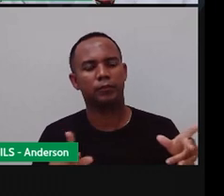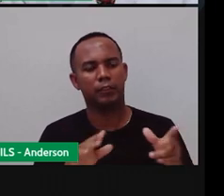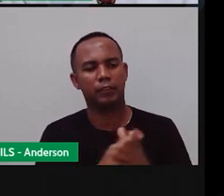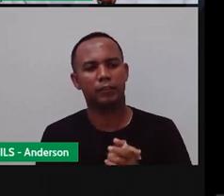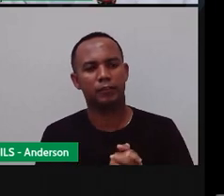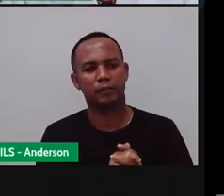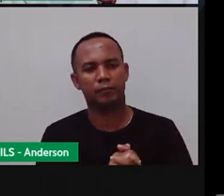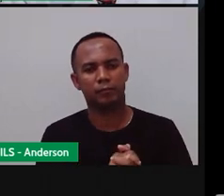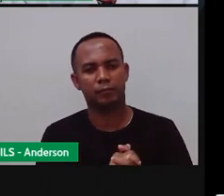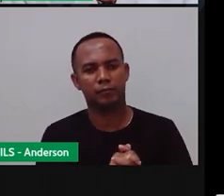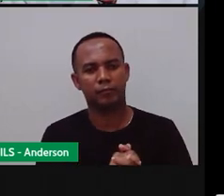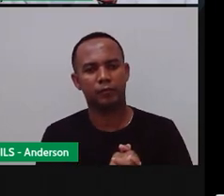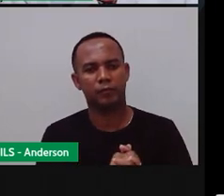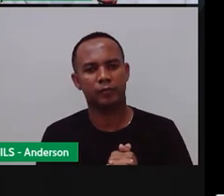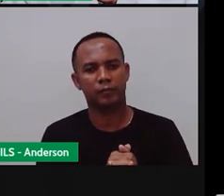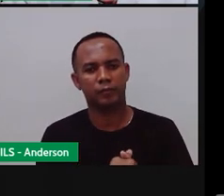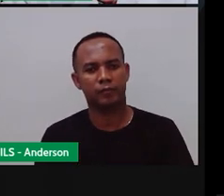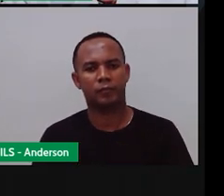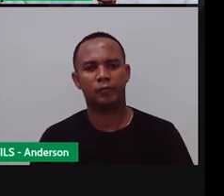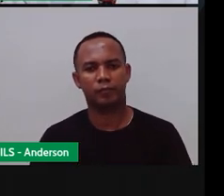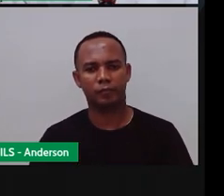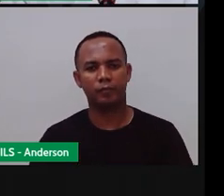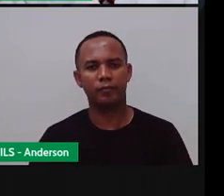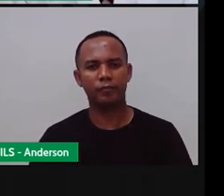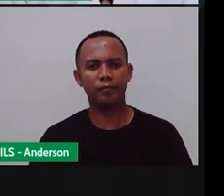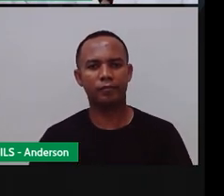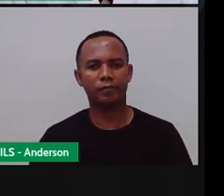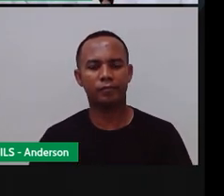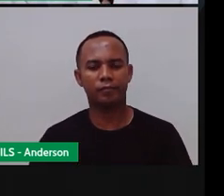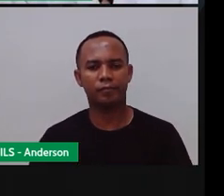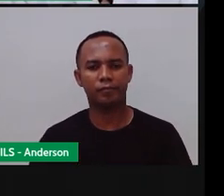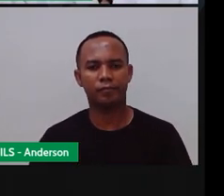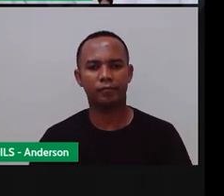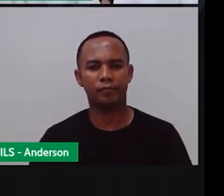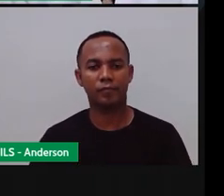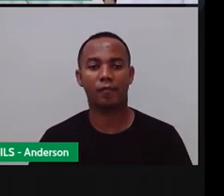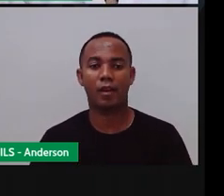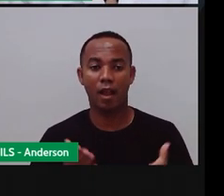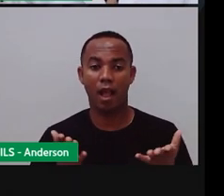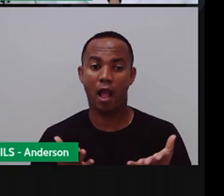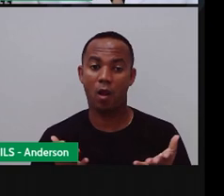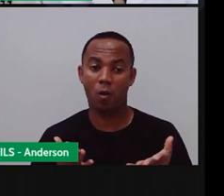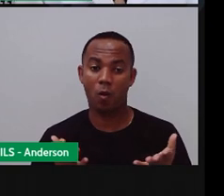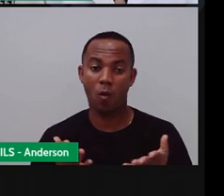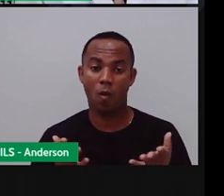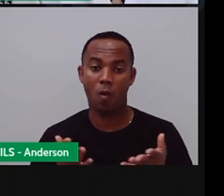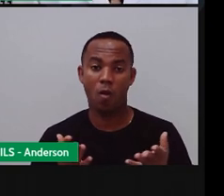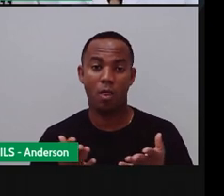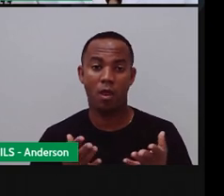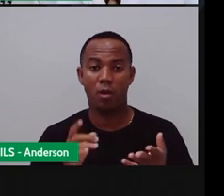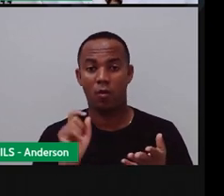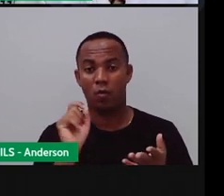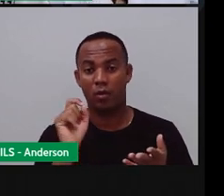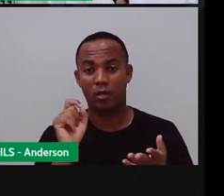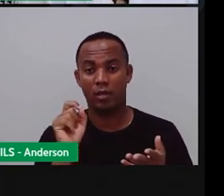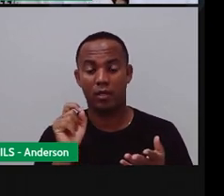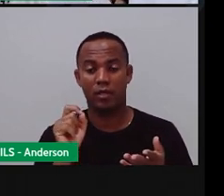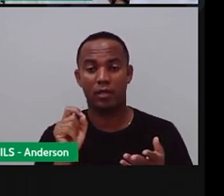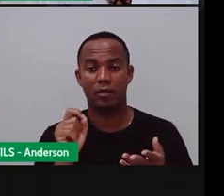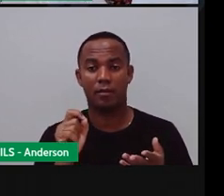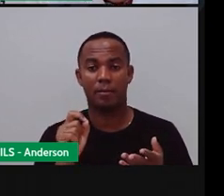e sul bom vamos falar agora Anderson de cada uma das estações de forma